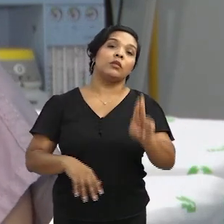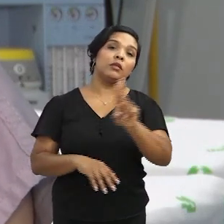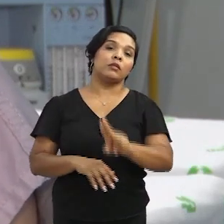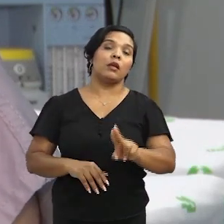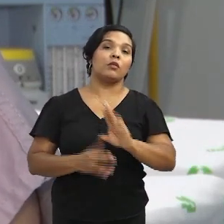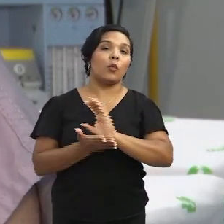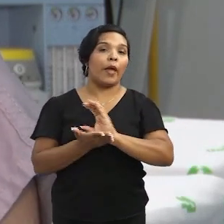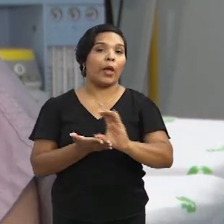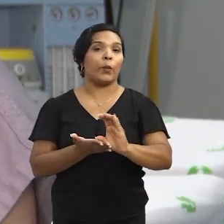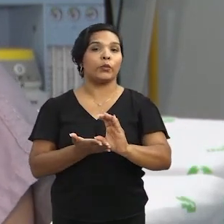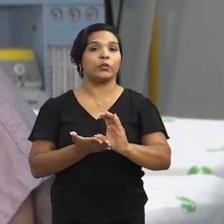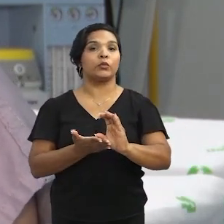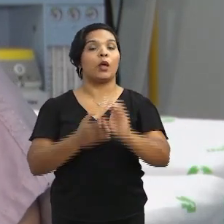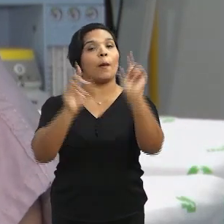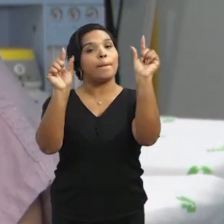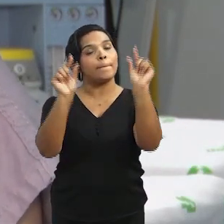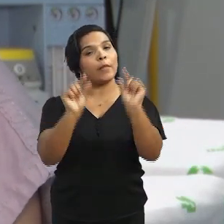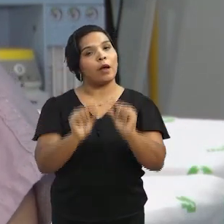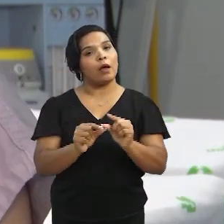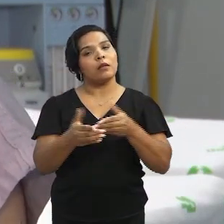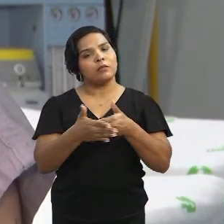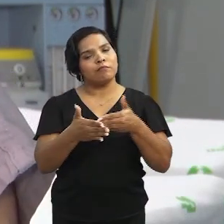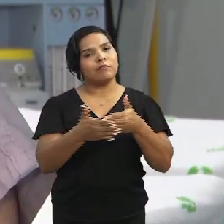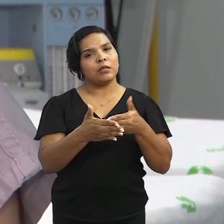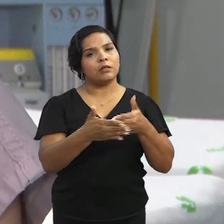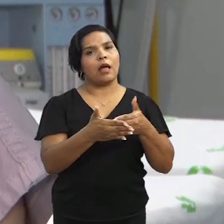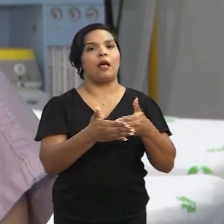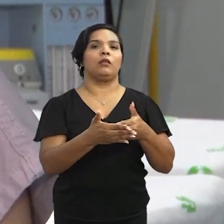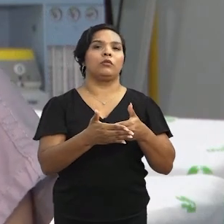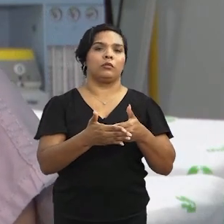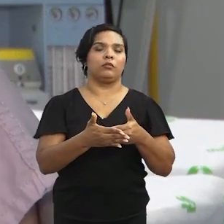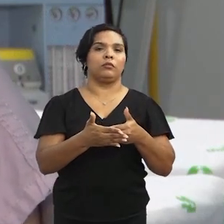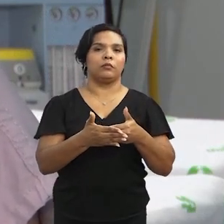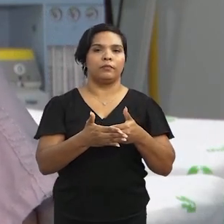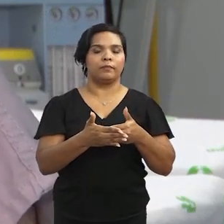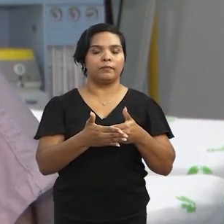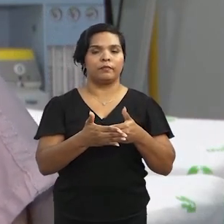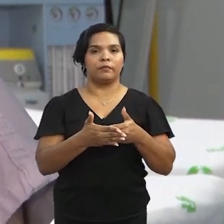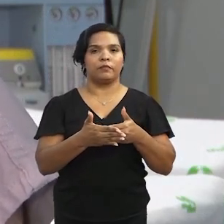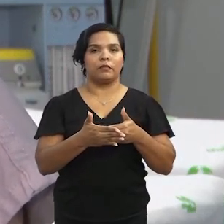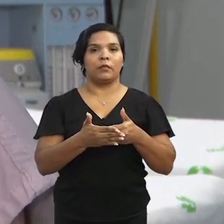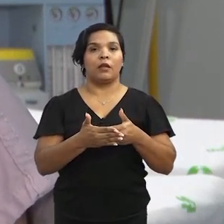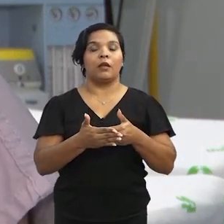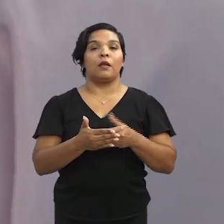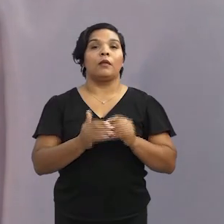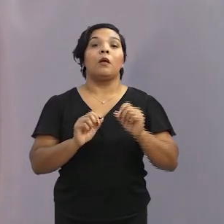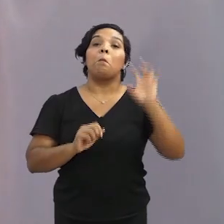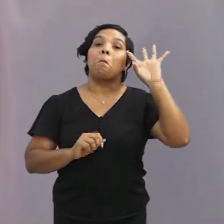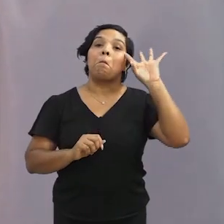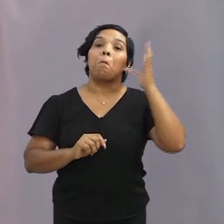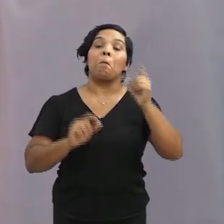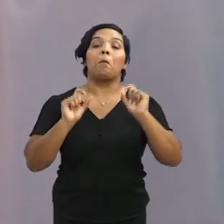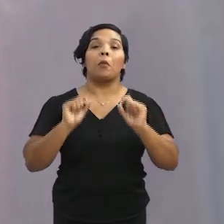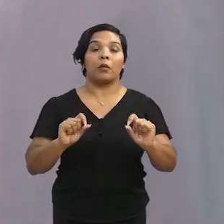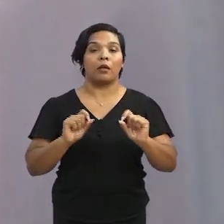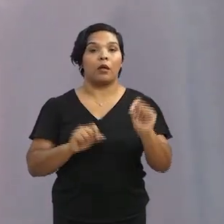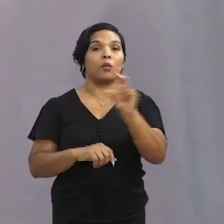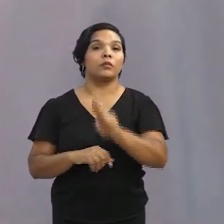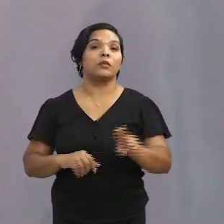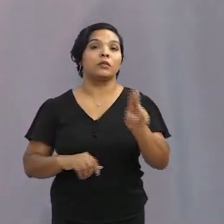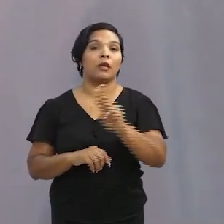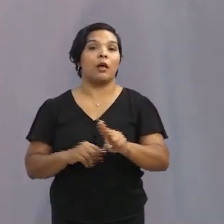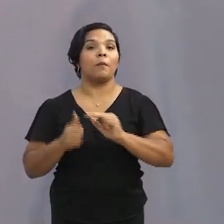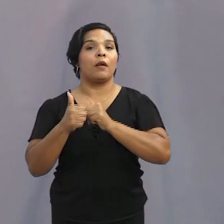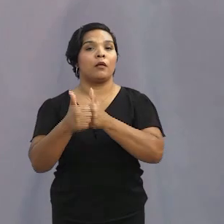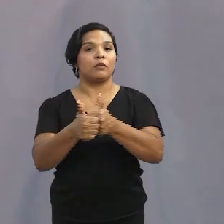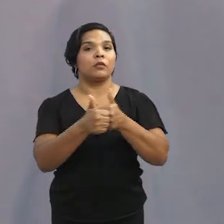utilizando recursos limitados, uma coisa com mais baixo custo, digamos assim. A solução inovadora tem